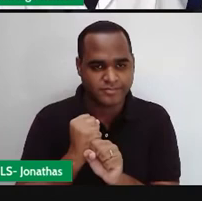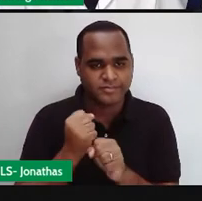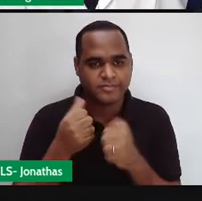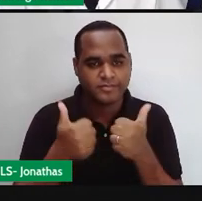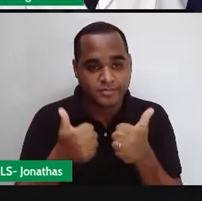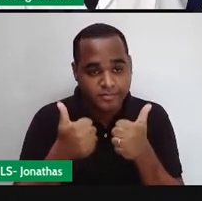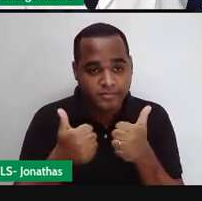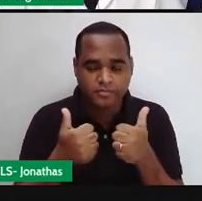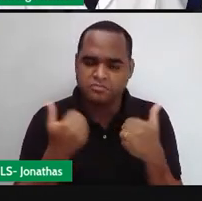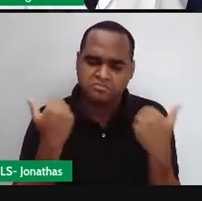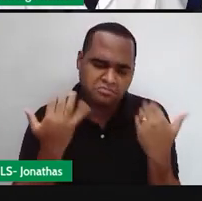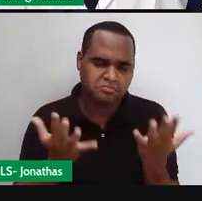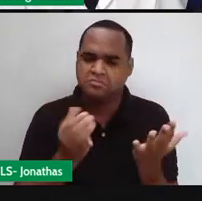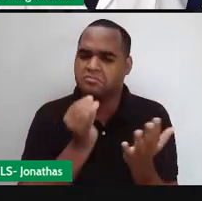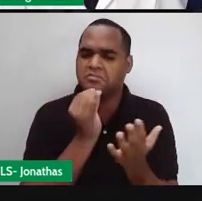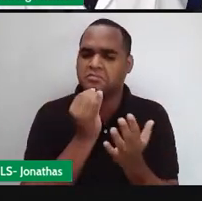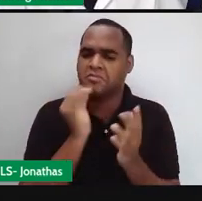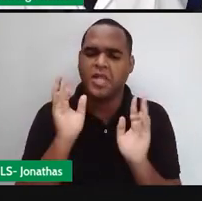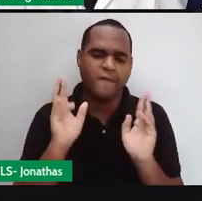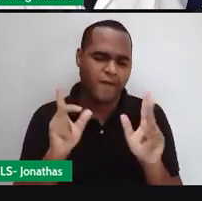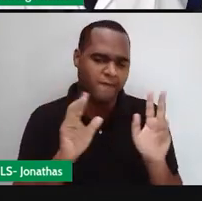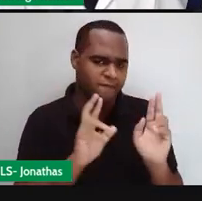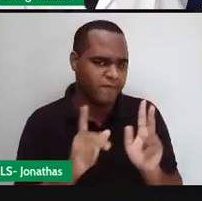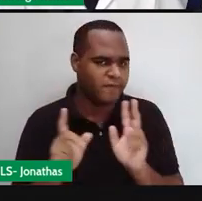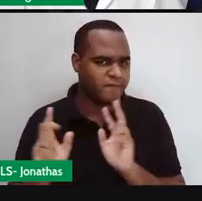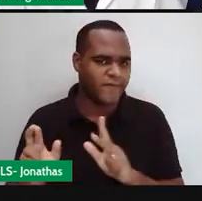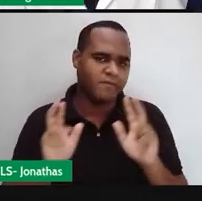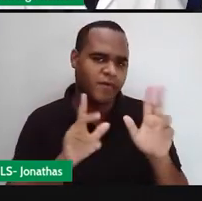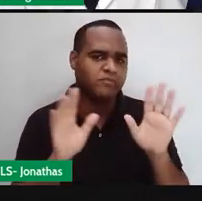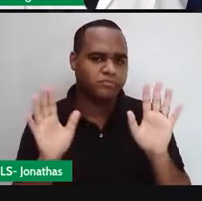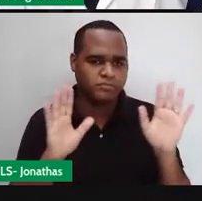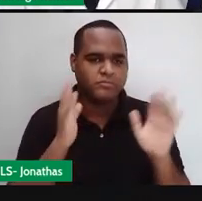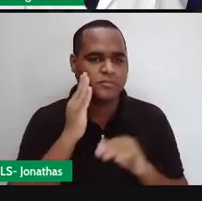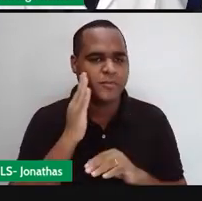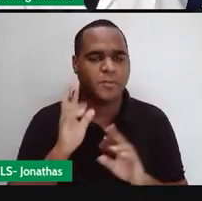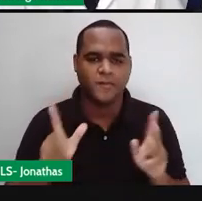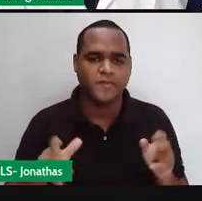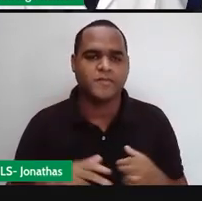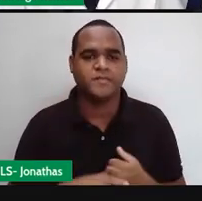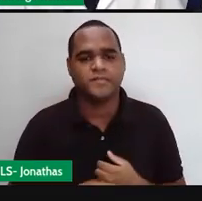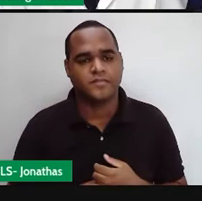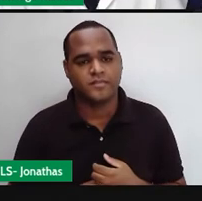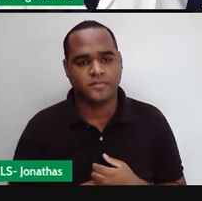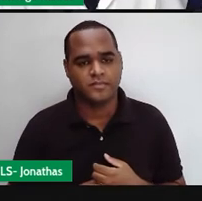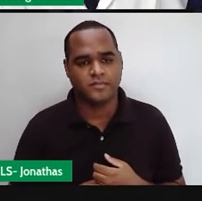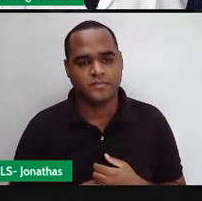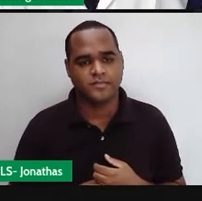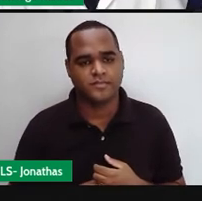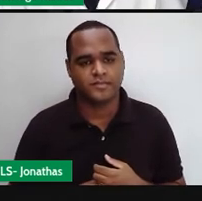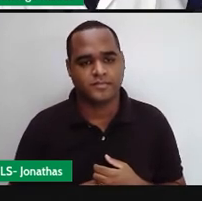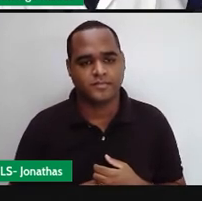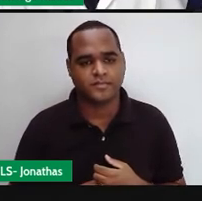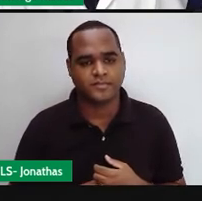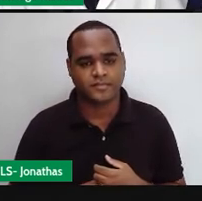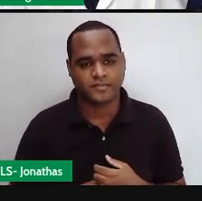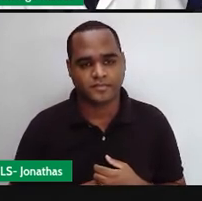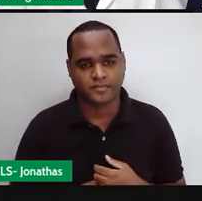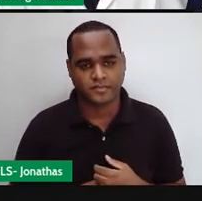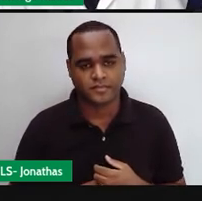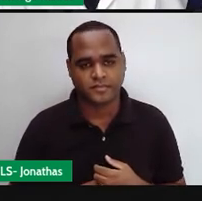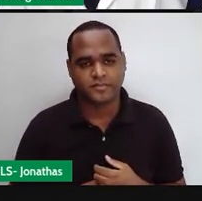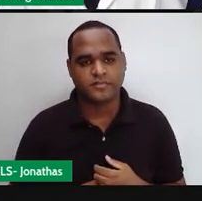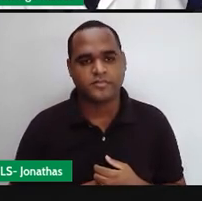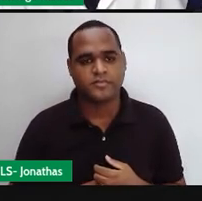Claro que vai dar uma medida diferente do outro, né? Então, vamos verificar isso já já.